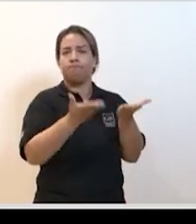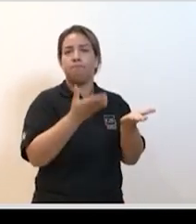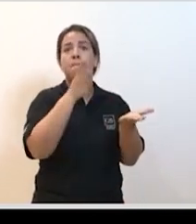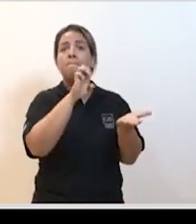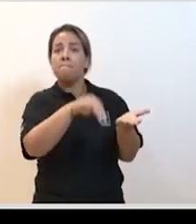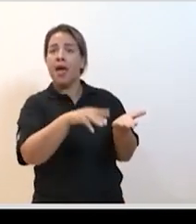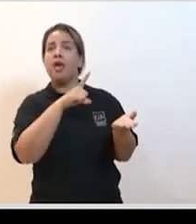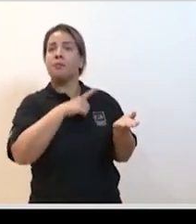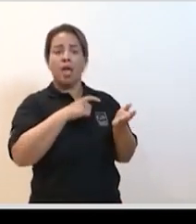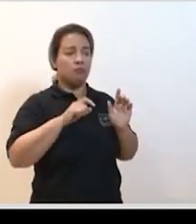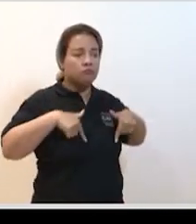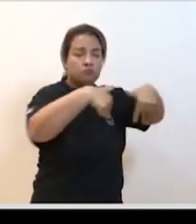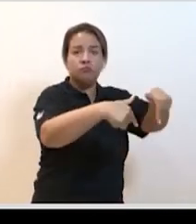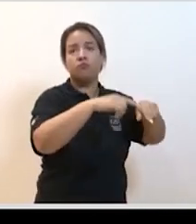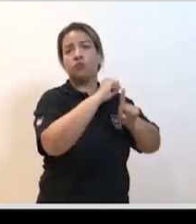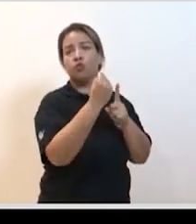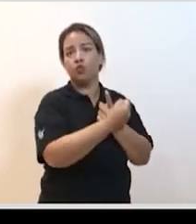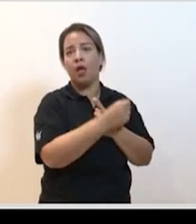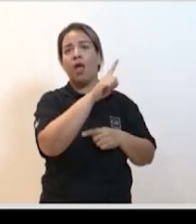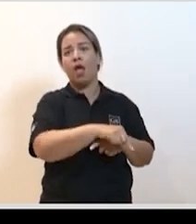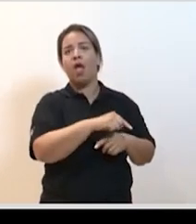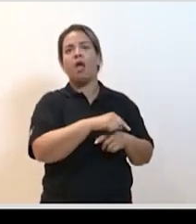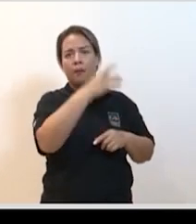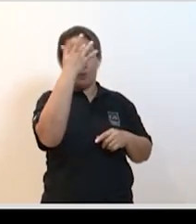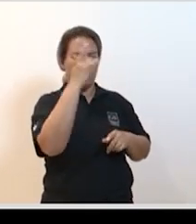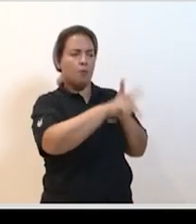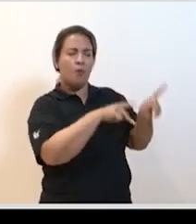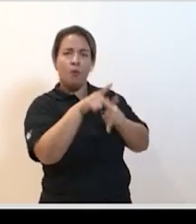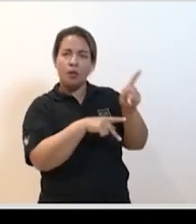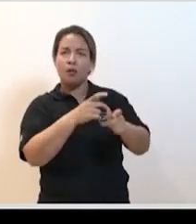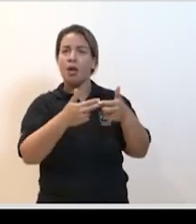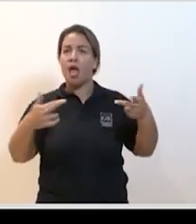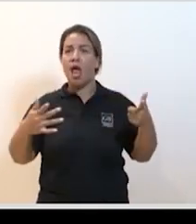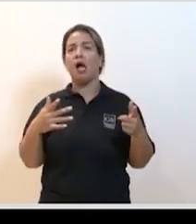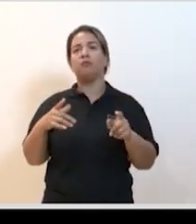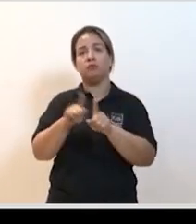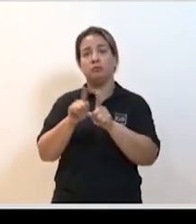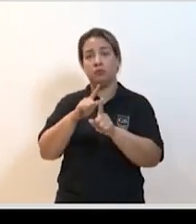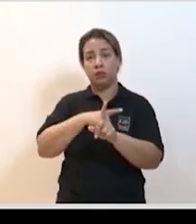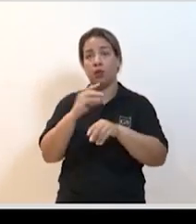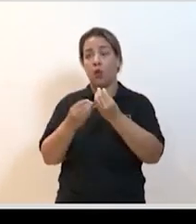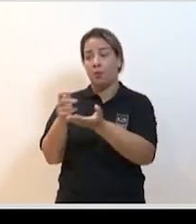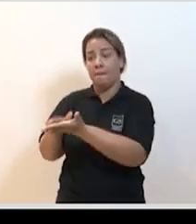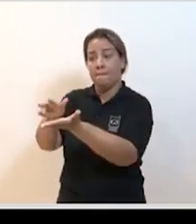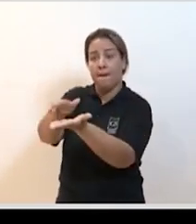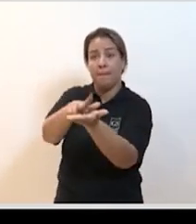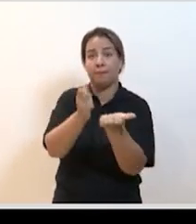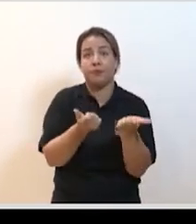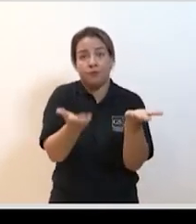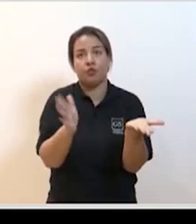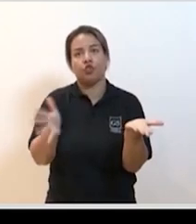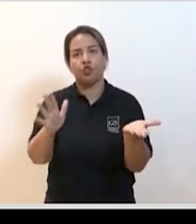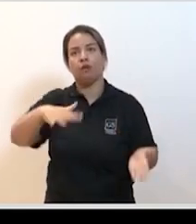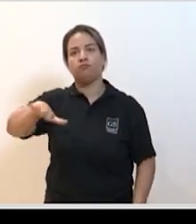para a nossa população à medida que a gente consiga demorar para atingir esse pico a oferta a disponibilização desses leitos já está presente para a nossa